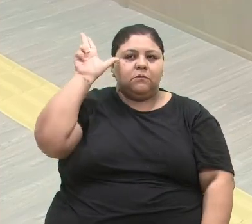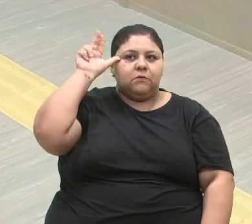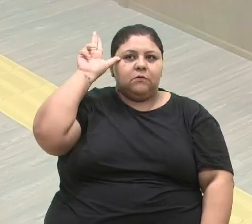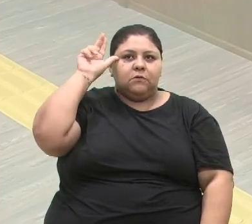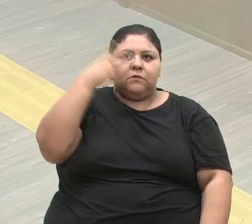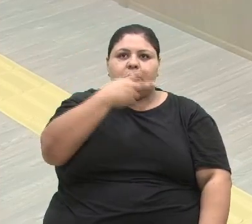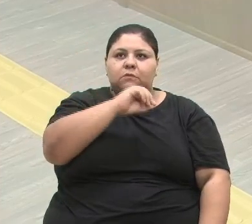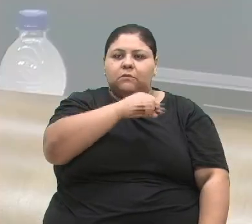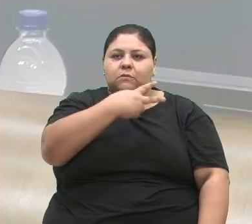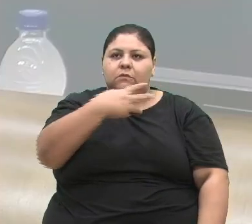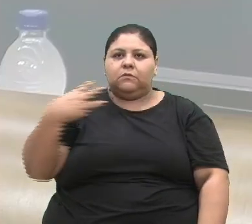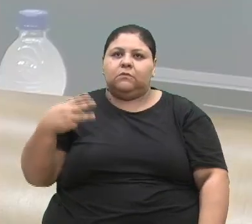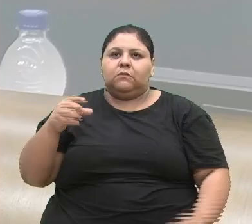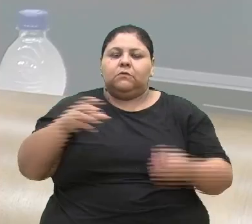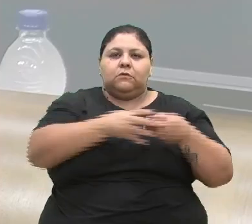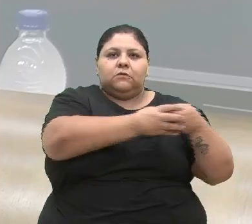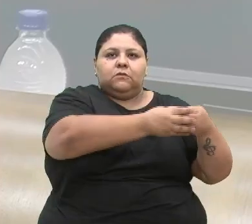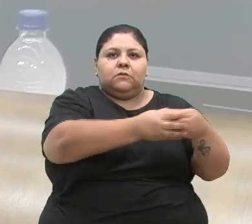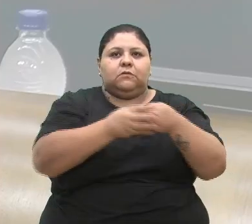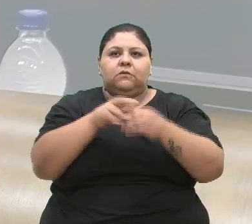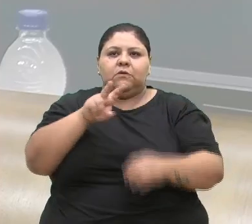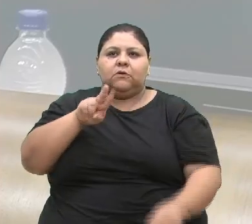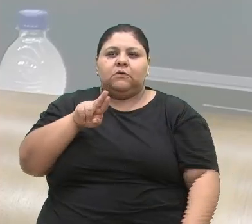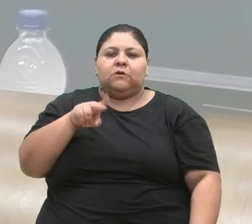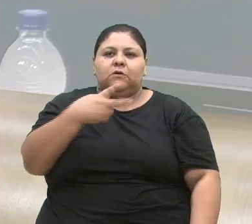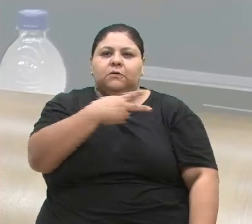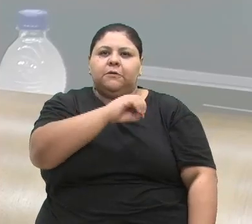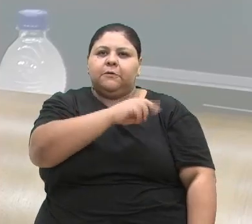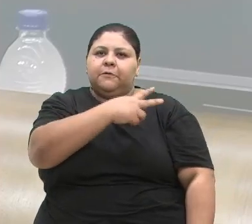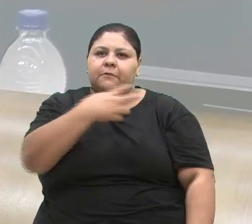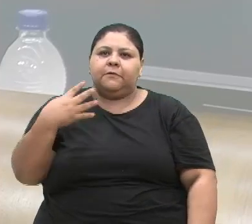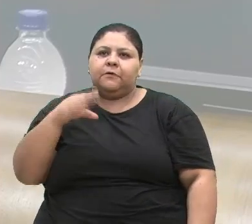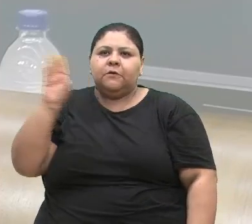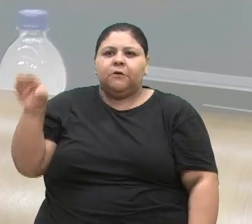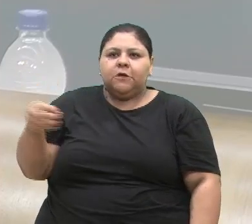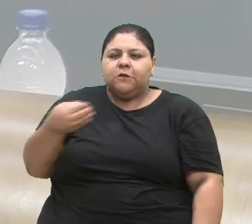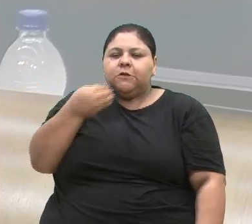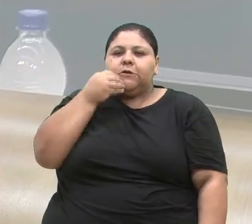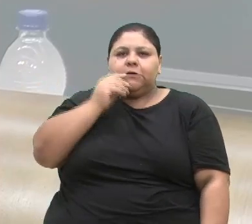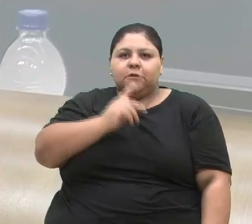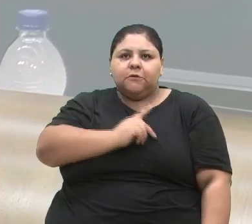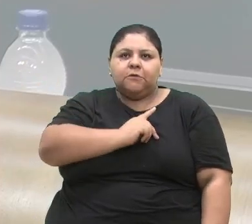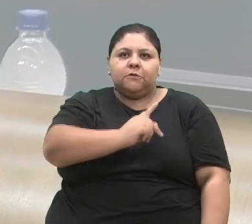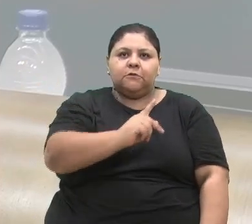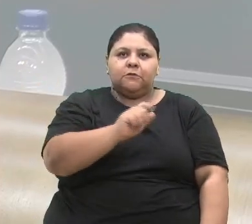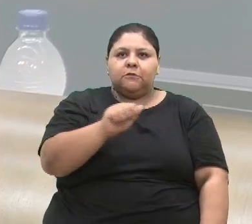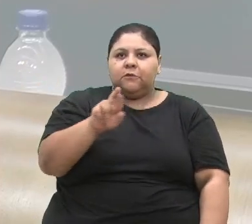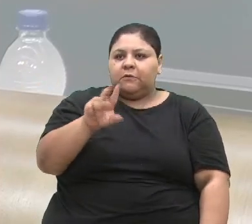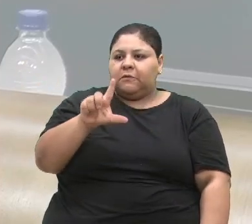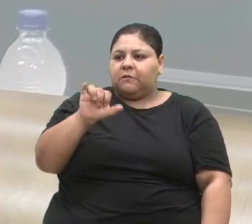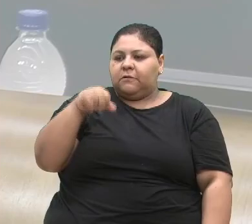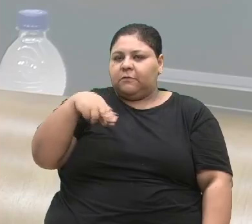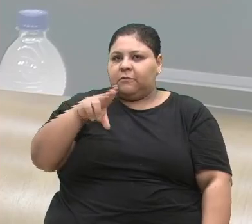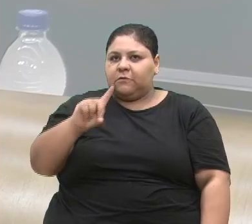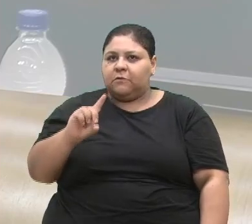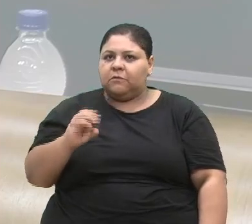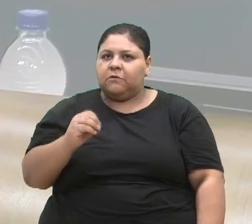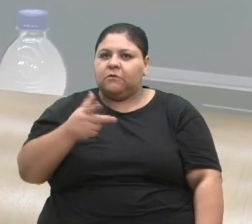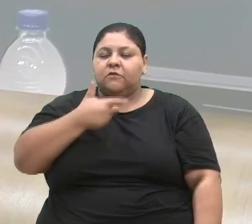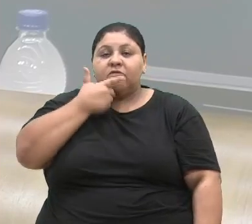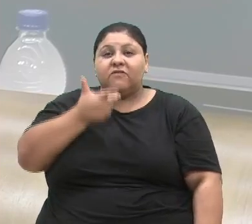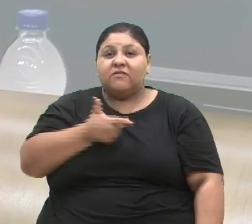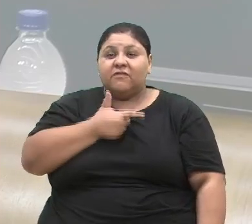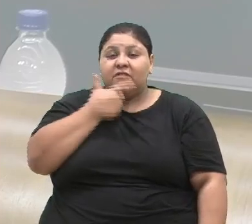a Conferência Mundial das Cidades e Irmãs 2024. Na oportunidade, o presidente, Sr. Arnildo Schulte, falará o uso da